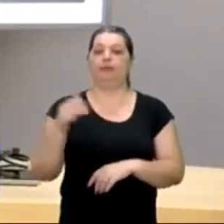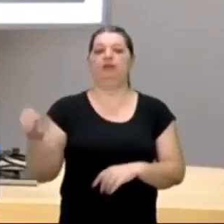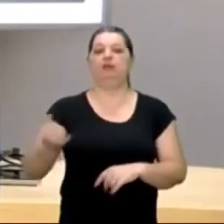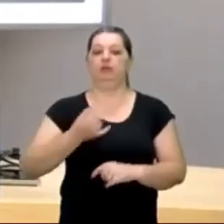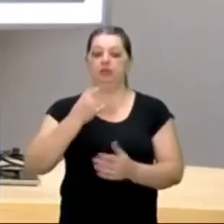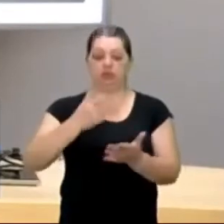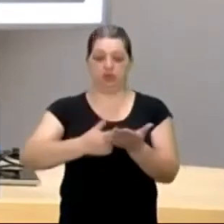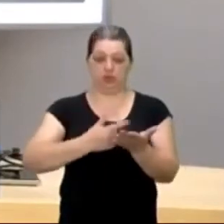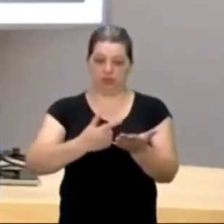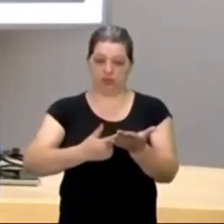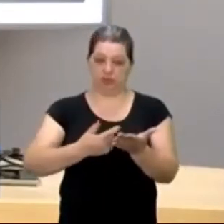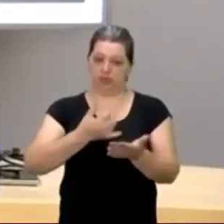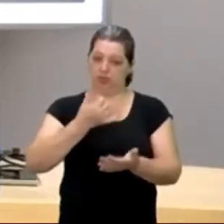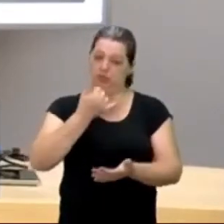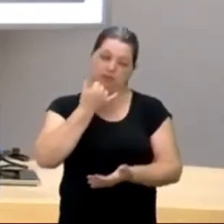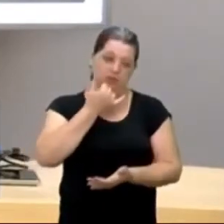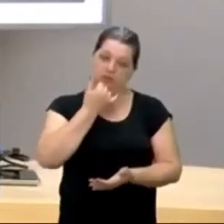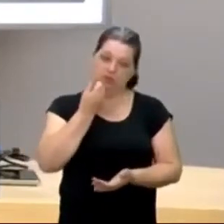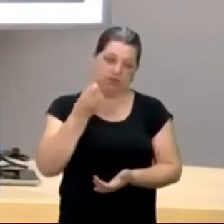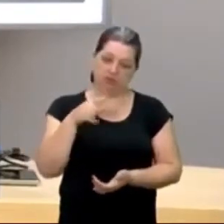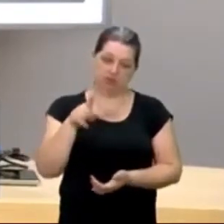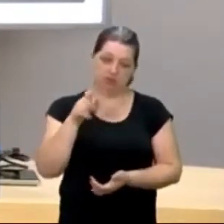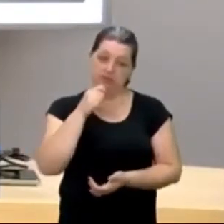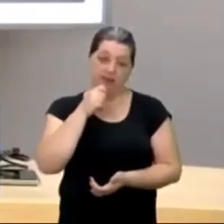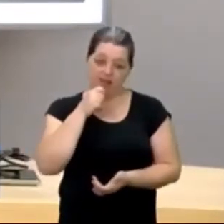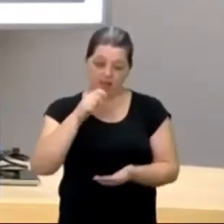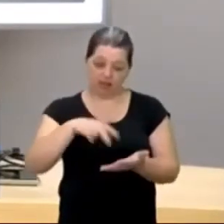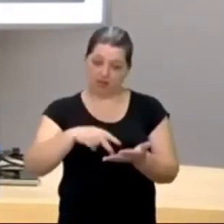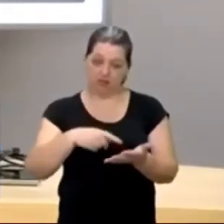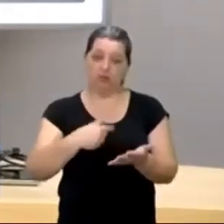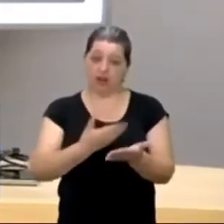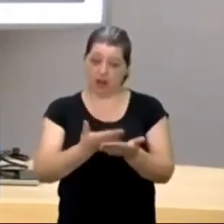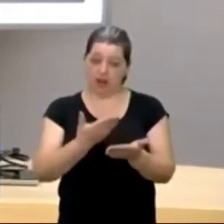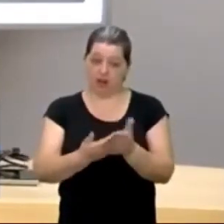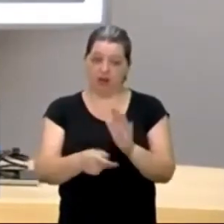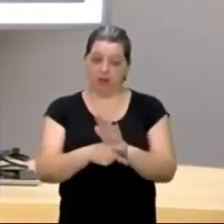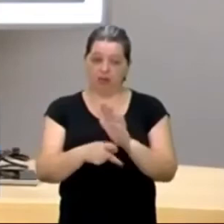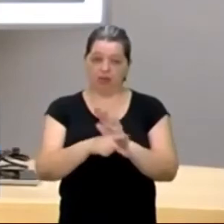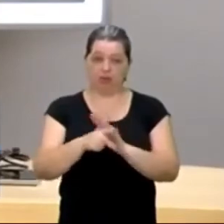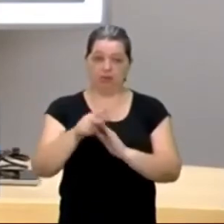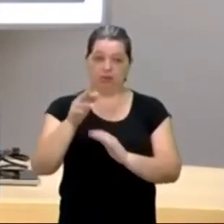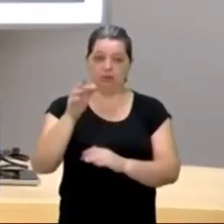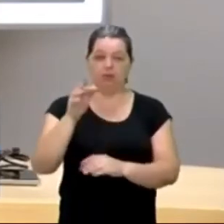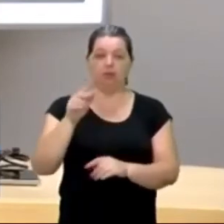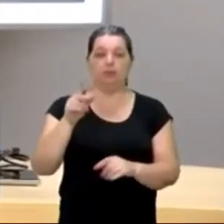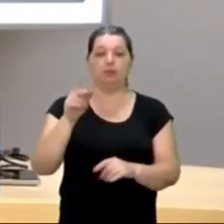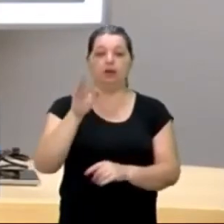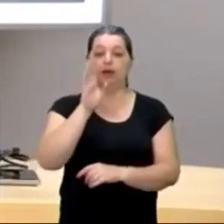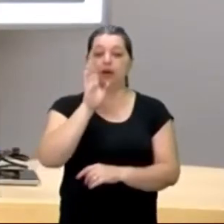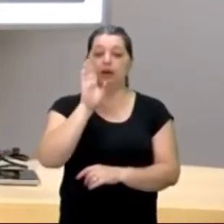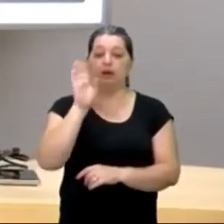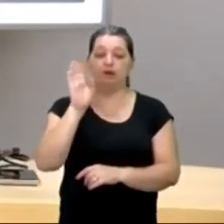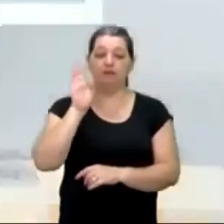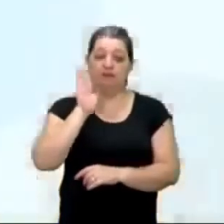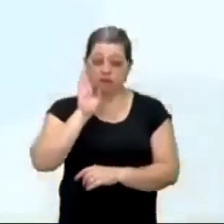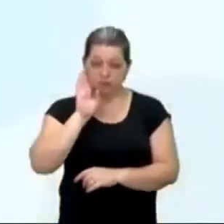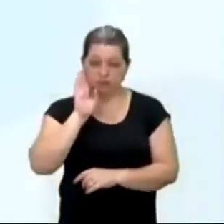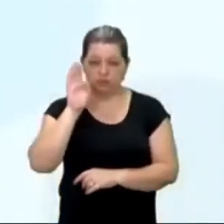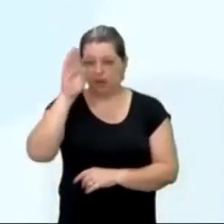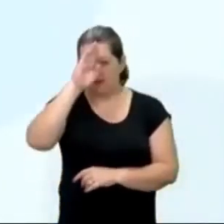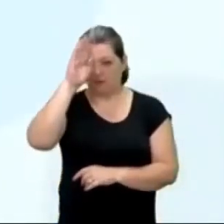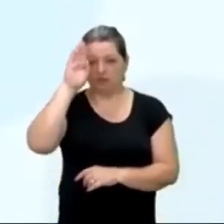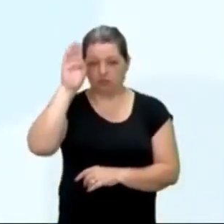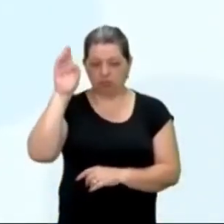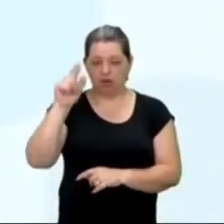livro e desculpa se você não leu, cara. Aqui é uma aula para vestibular, então você tem que ter contato com este final na tela.